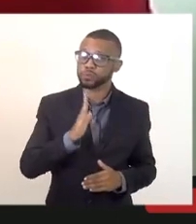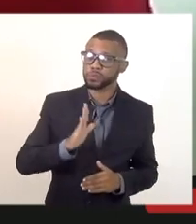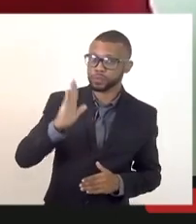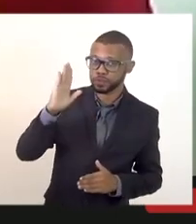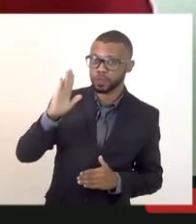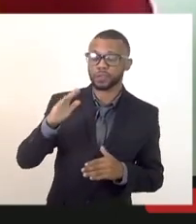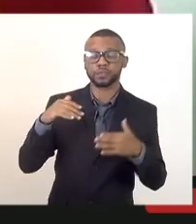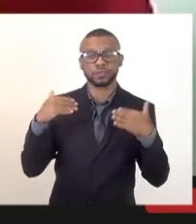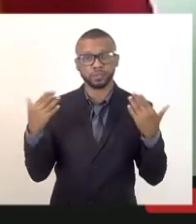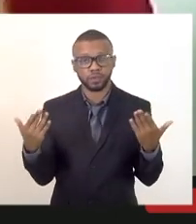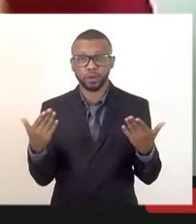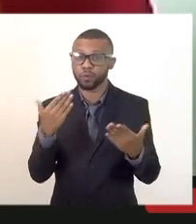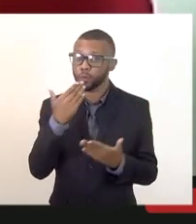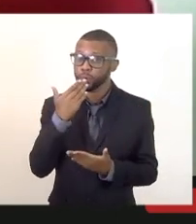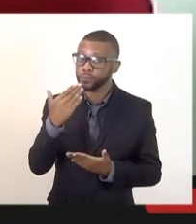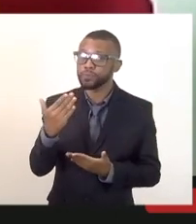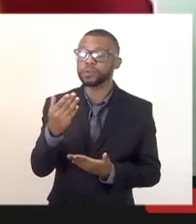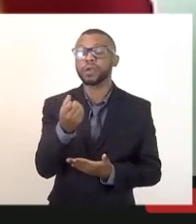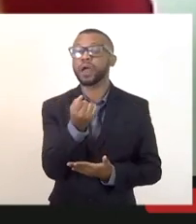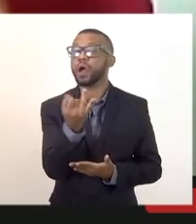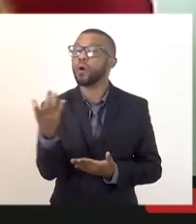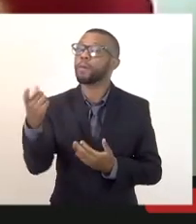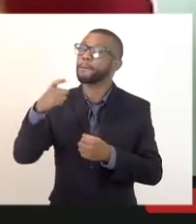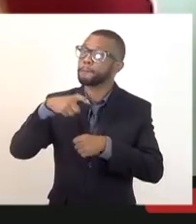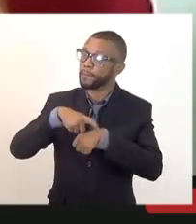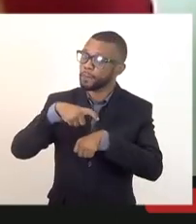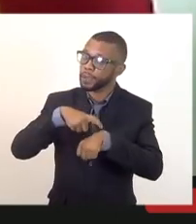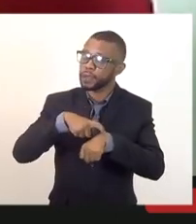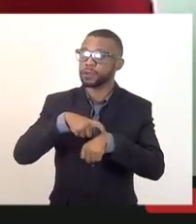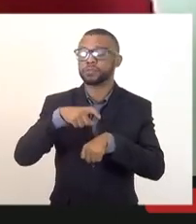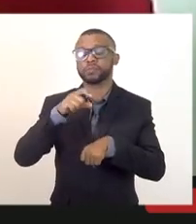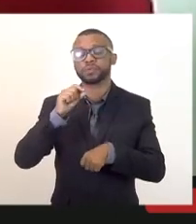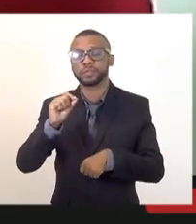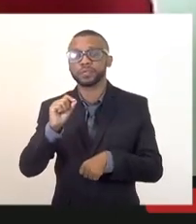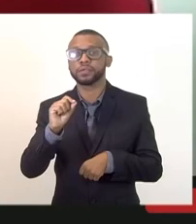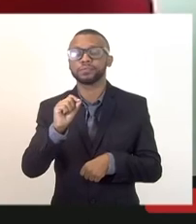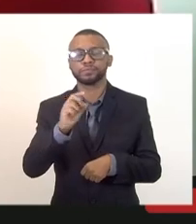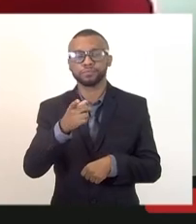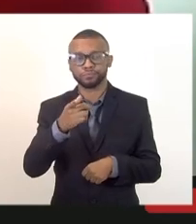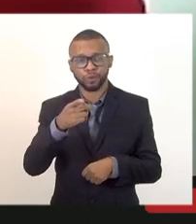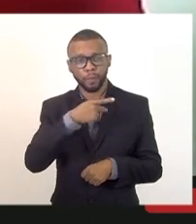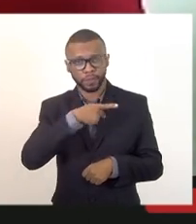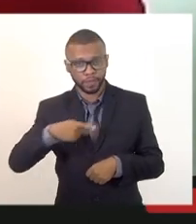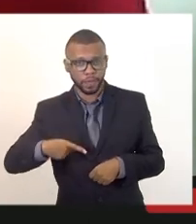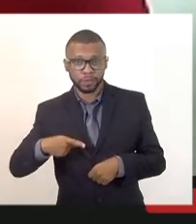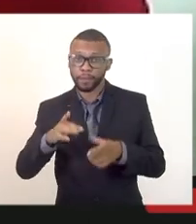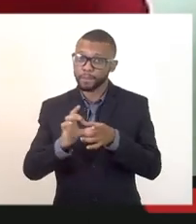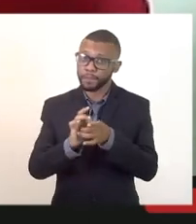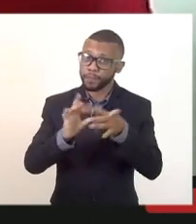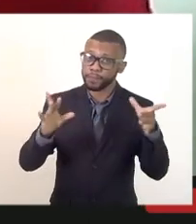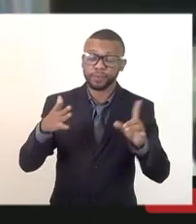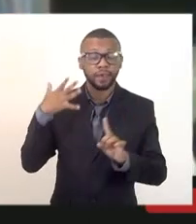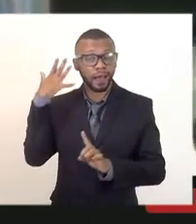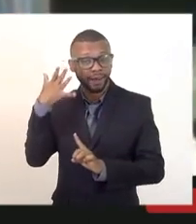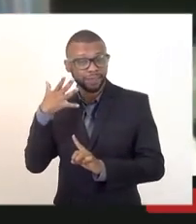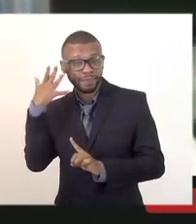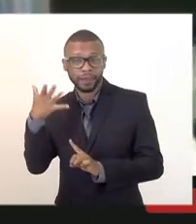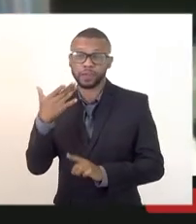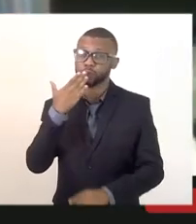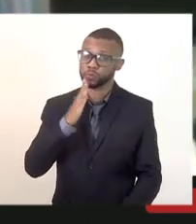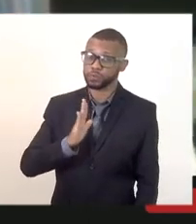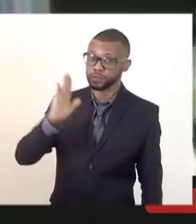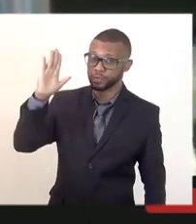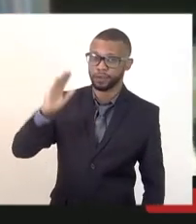pedi aí que em algum momento vossa excelência permitisse aí a fala dos candidatos excelência só